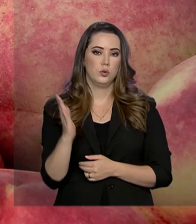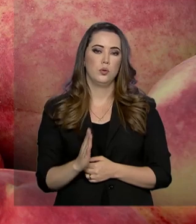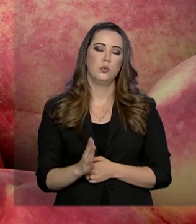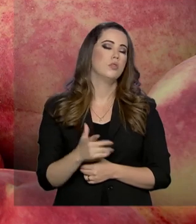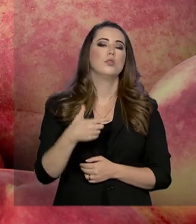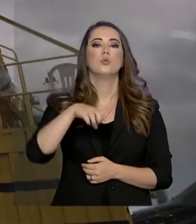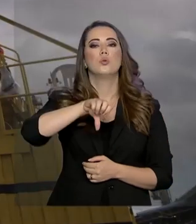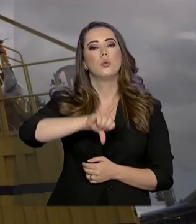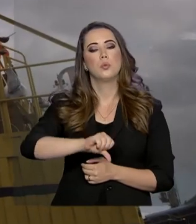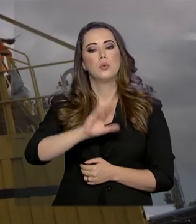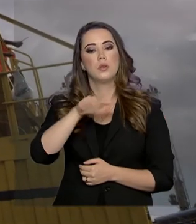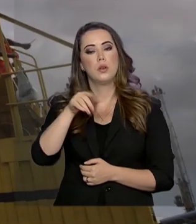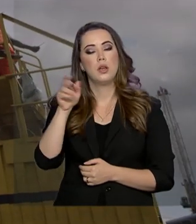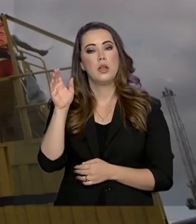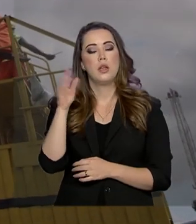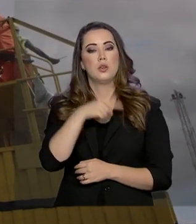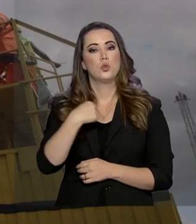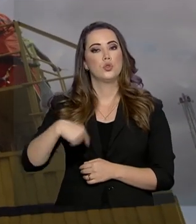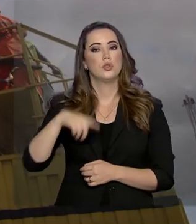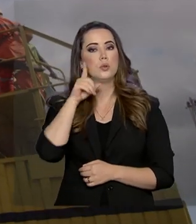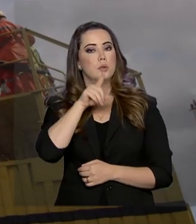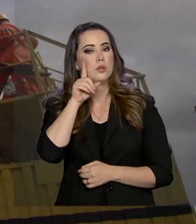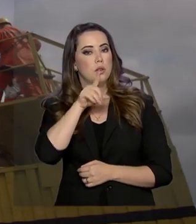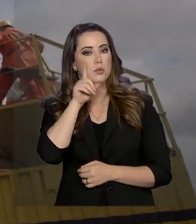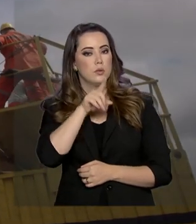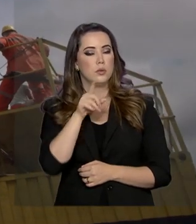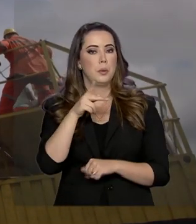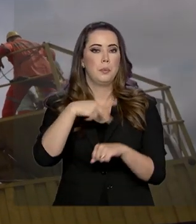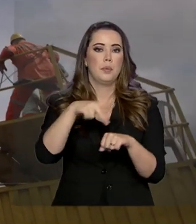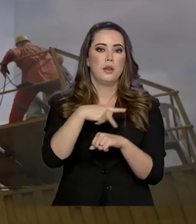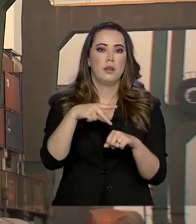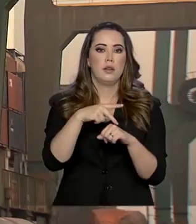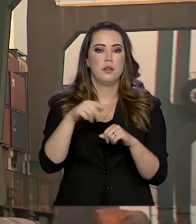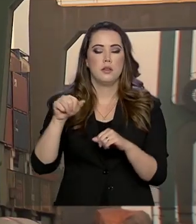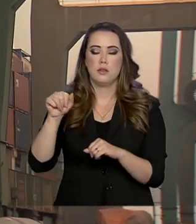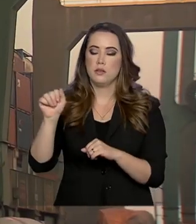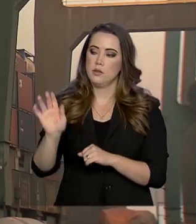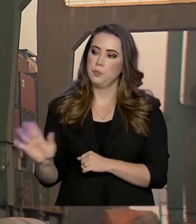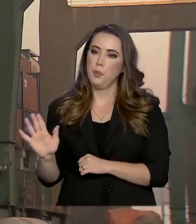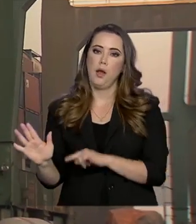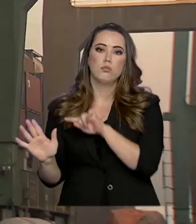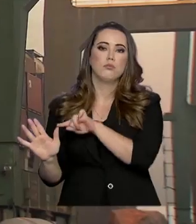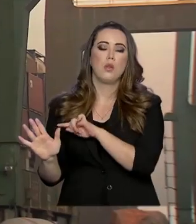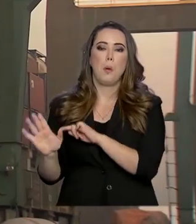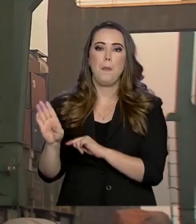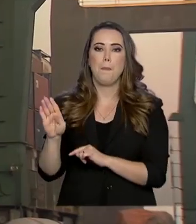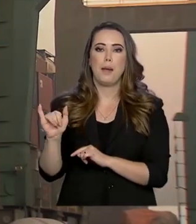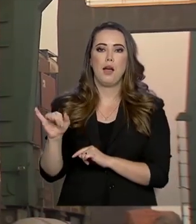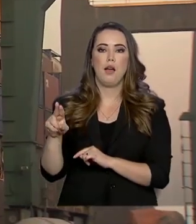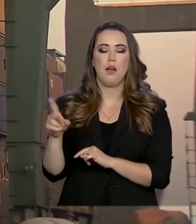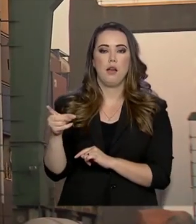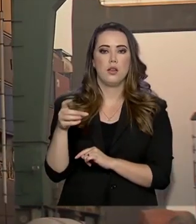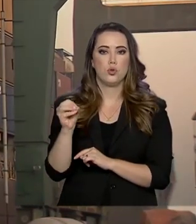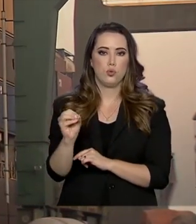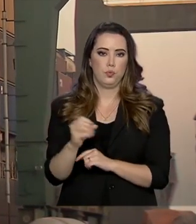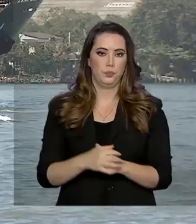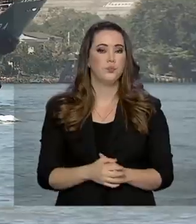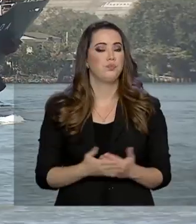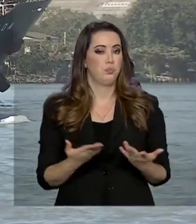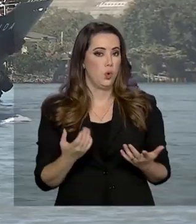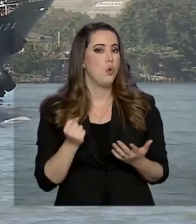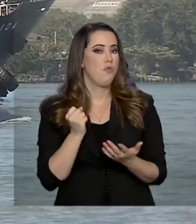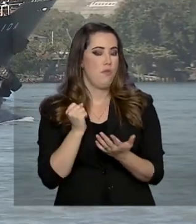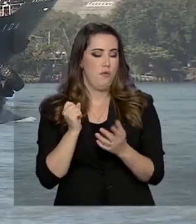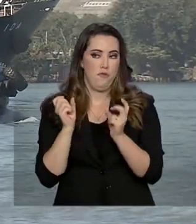2019 foram a China, Estados Unidos e Países Baixos. A soja em grãos está entre os mais exportados